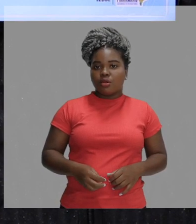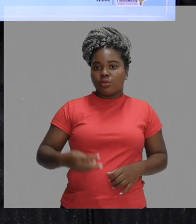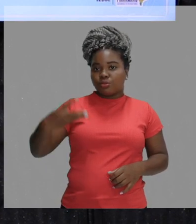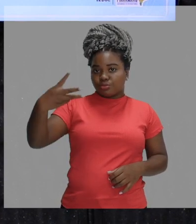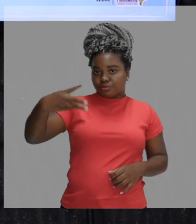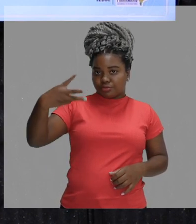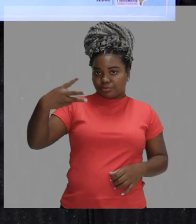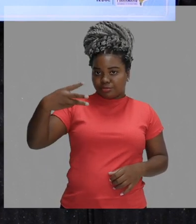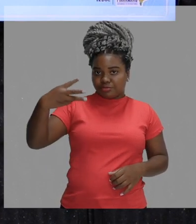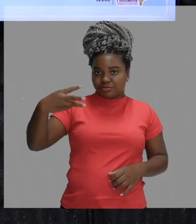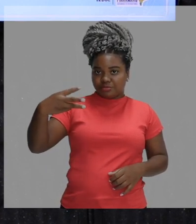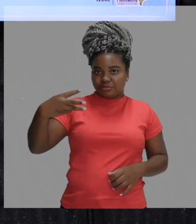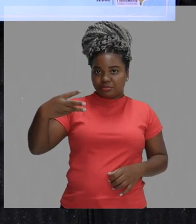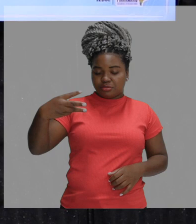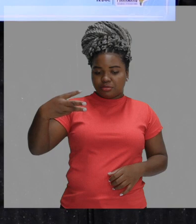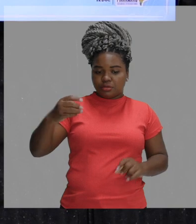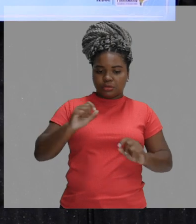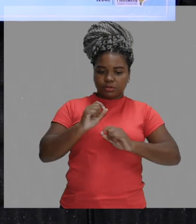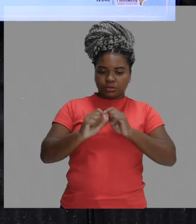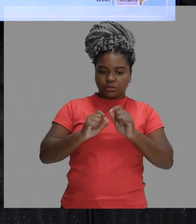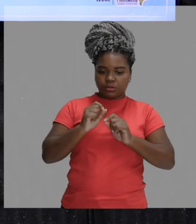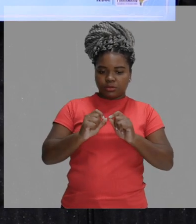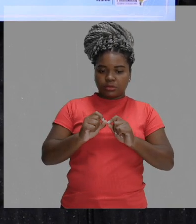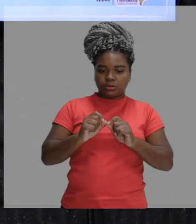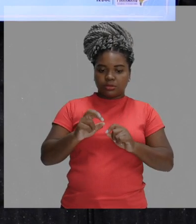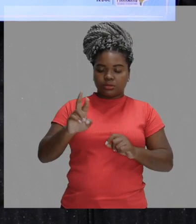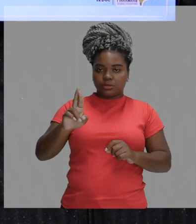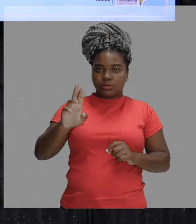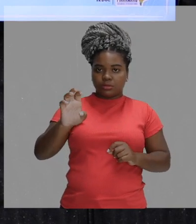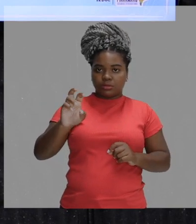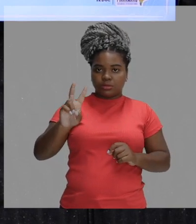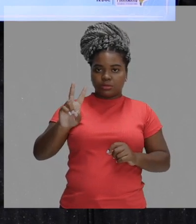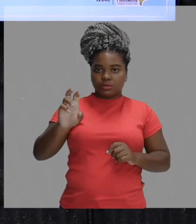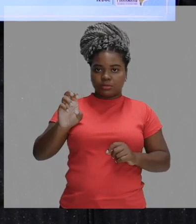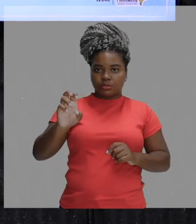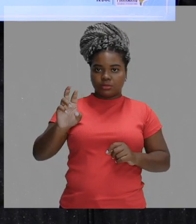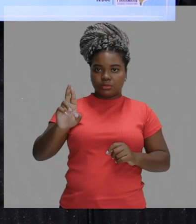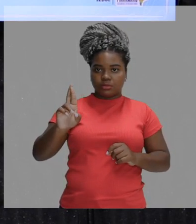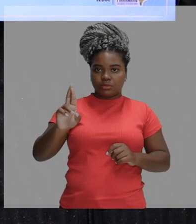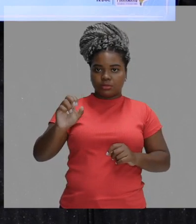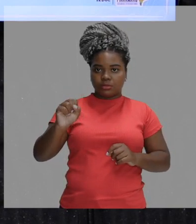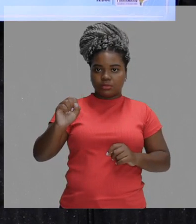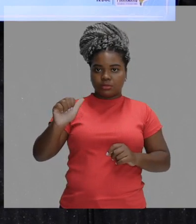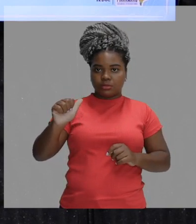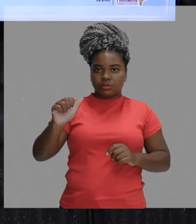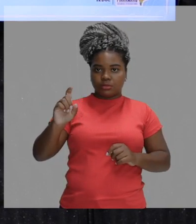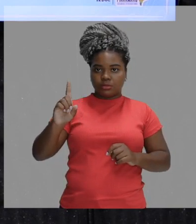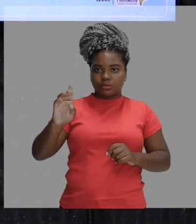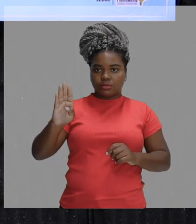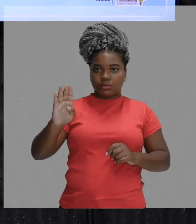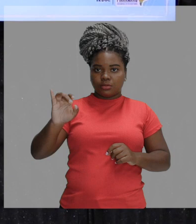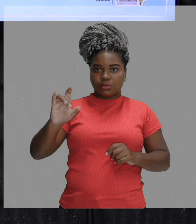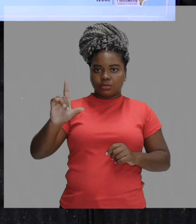terceiro é o princípio da reversibilidade da luz. Ok?